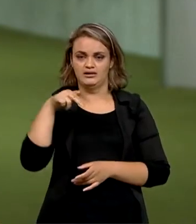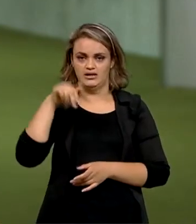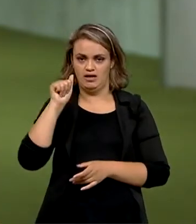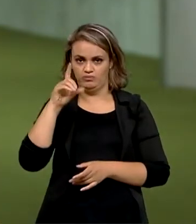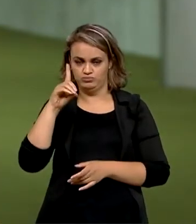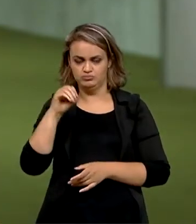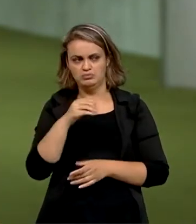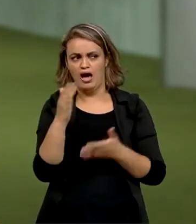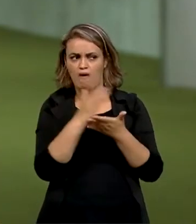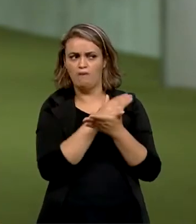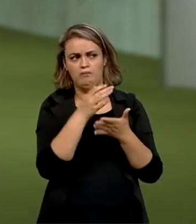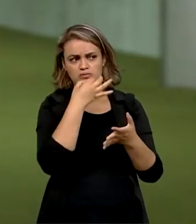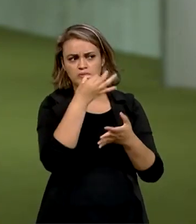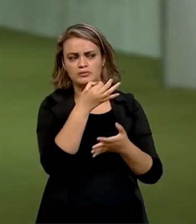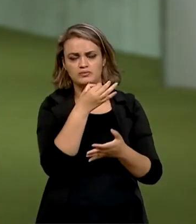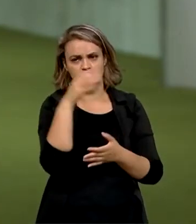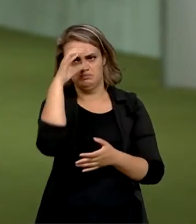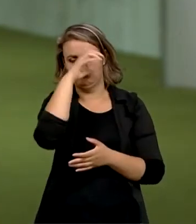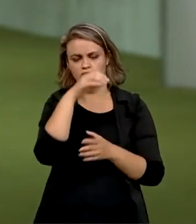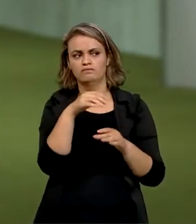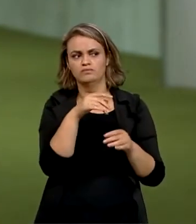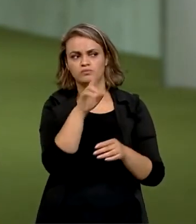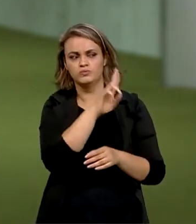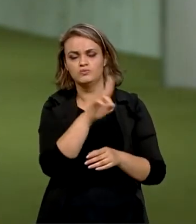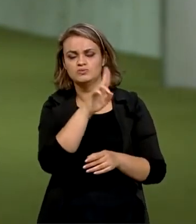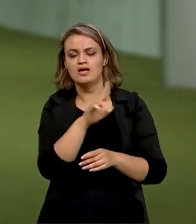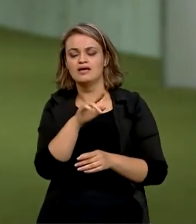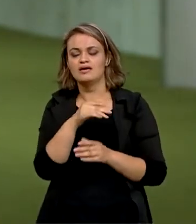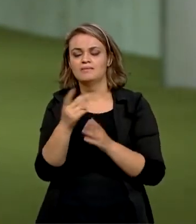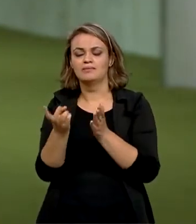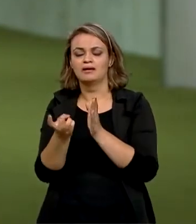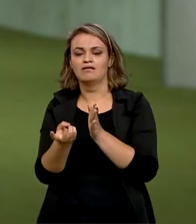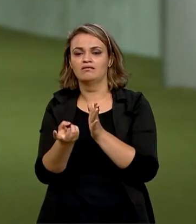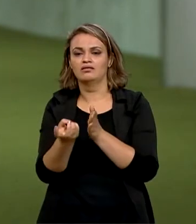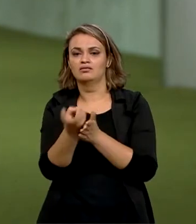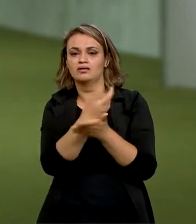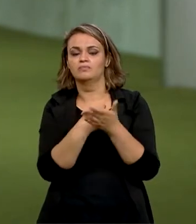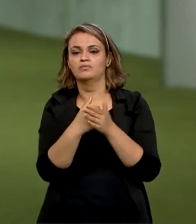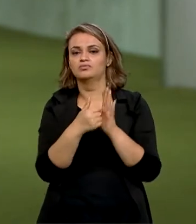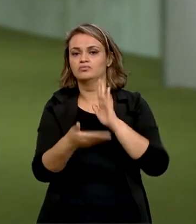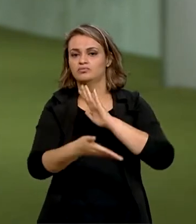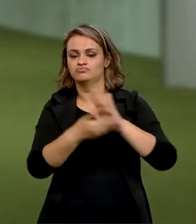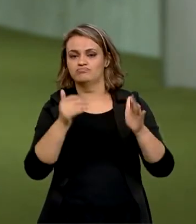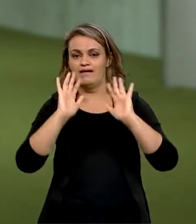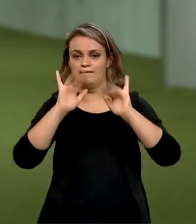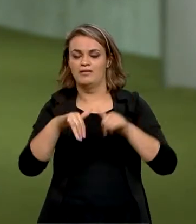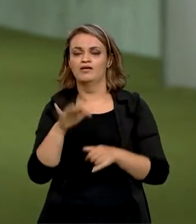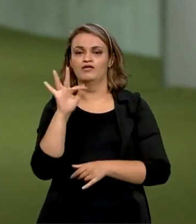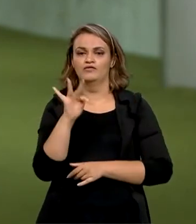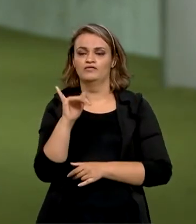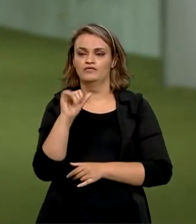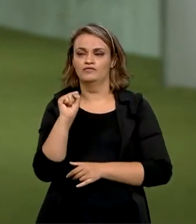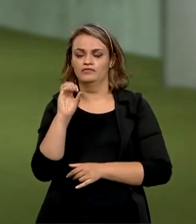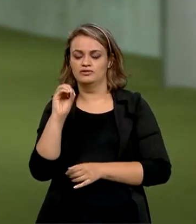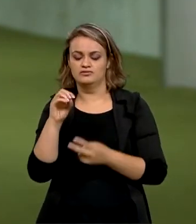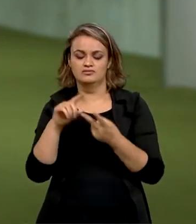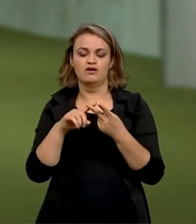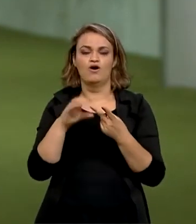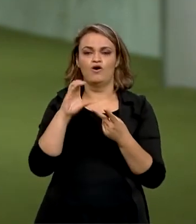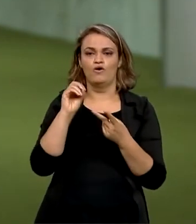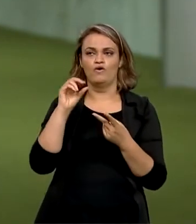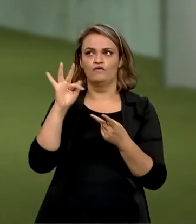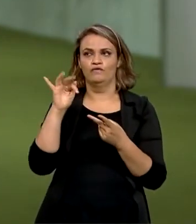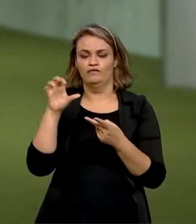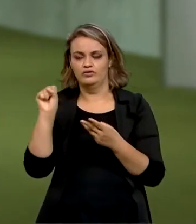especial na parte em que ele propõe acabar com cinco tributos, que são PIS, COFINS, IPI, ISS e ICMS,